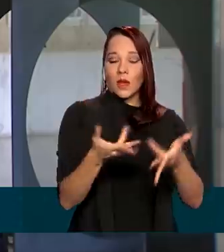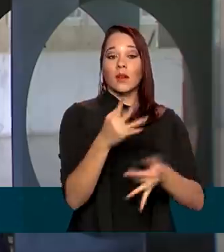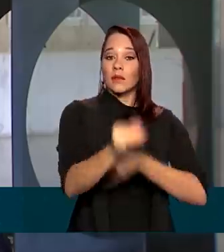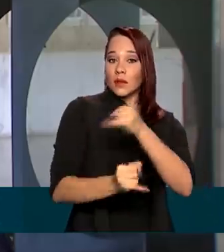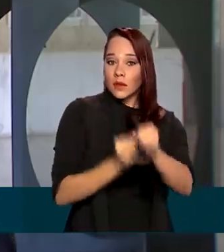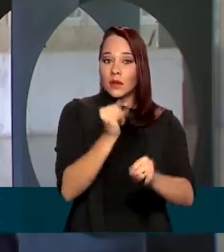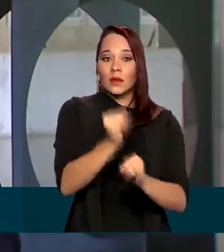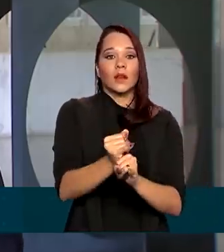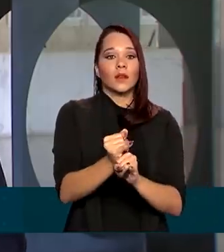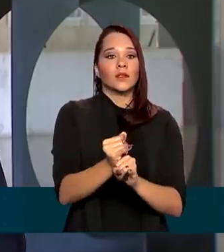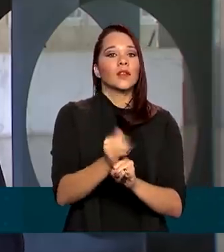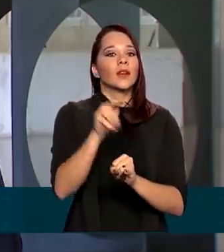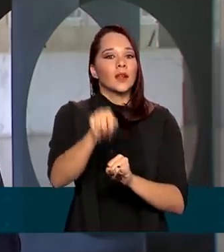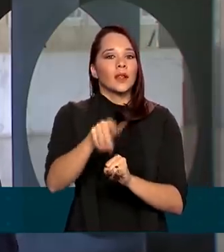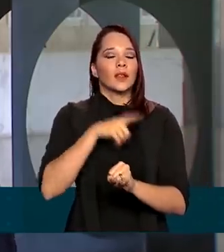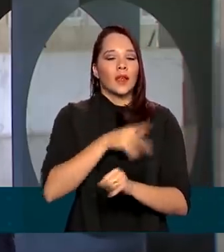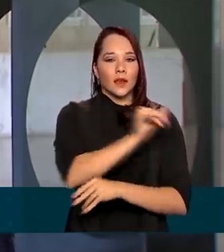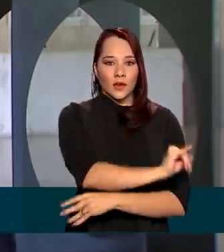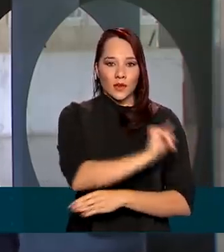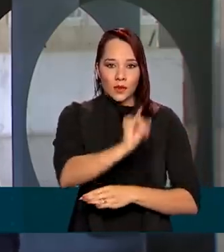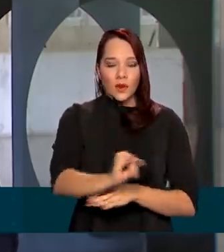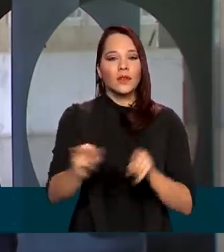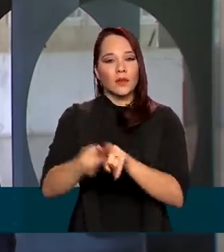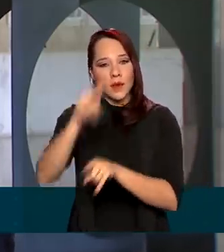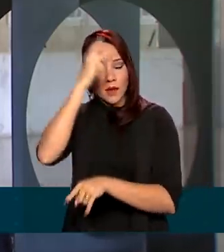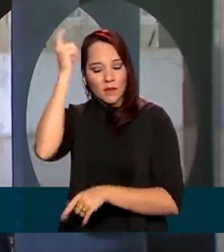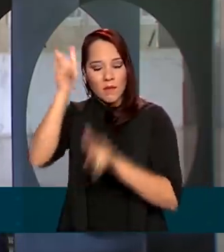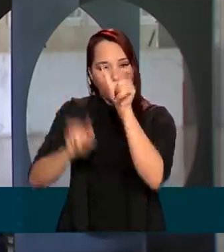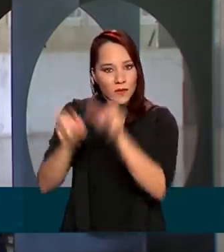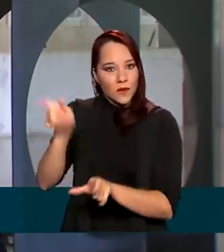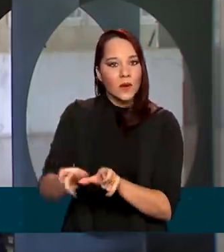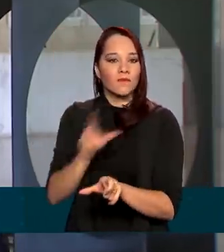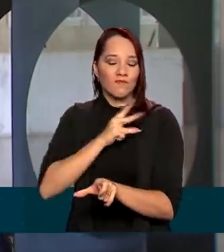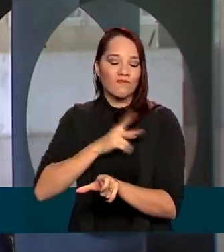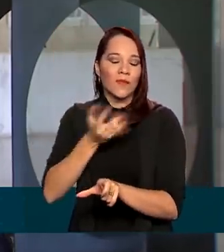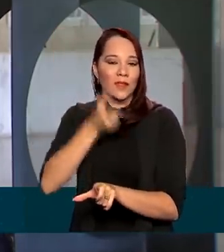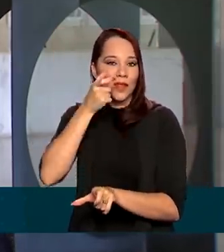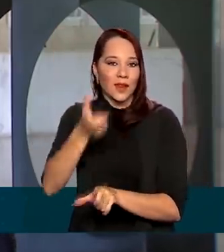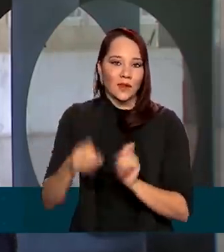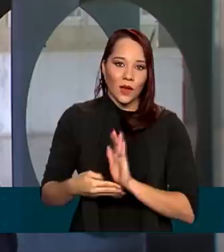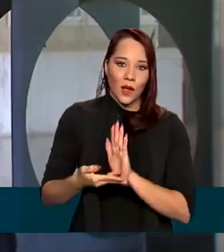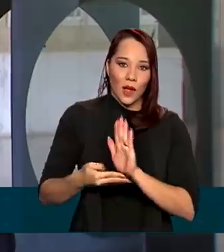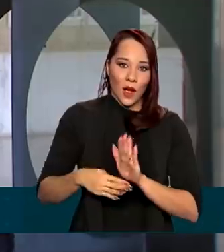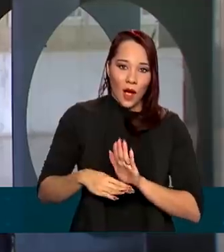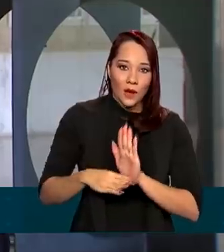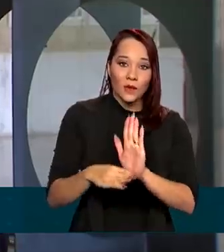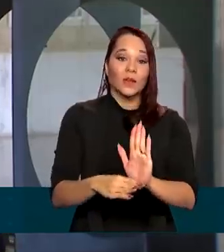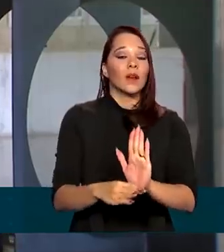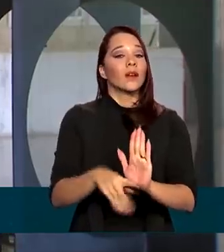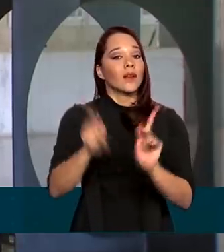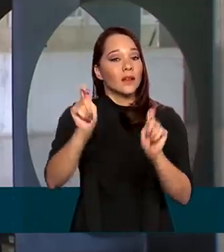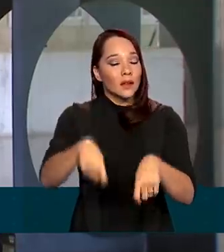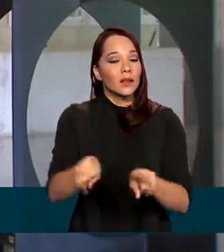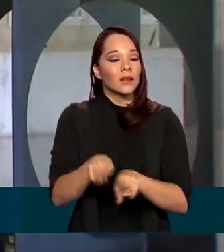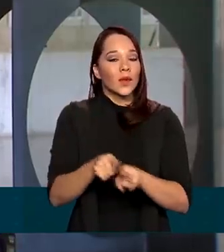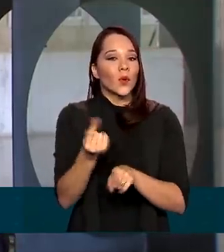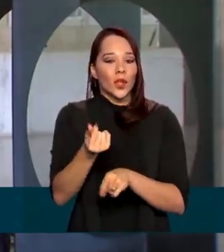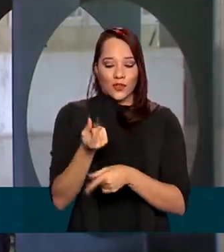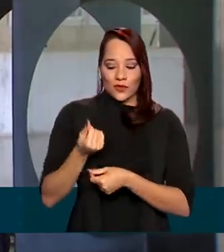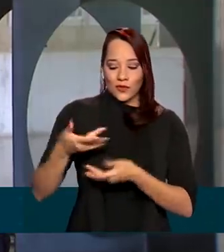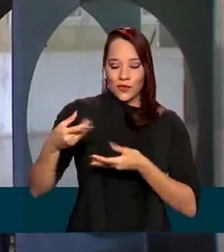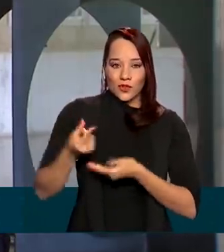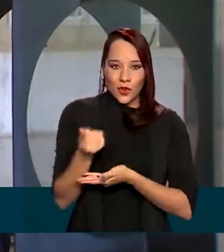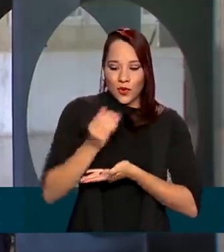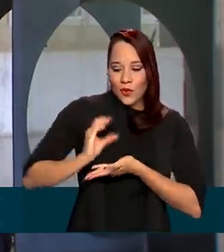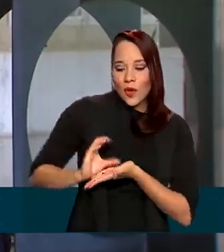internet, une instituições e também pessoas interessadas em ajudar. Por meio da plataforma, também é possível fazer doações para